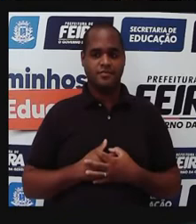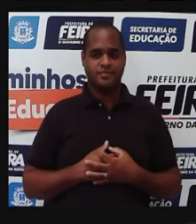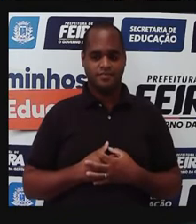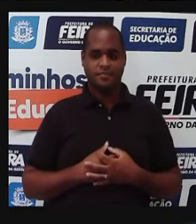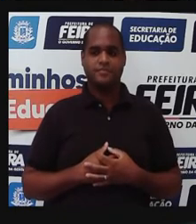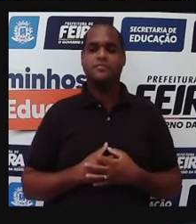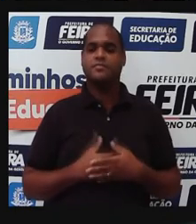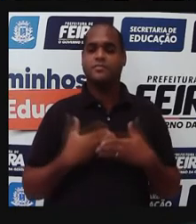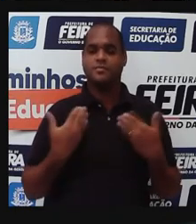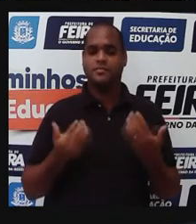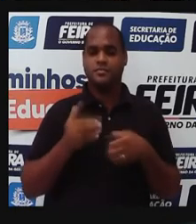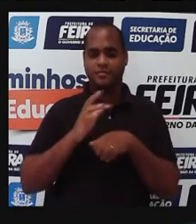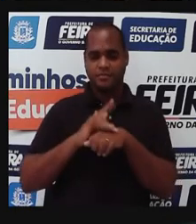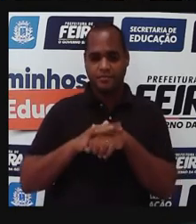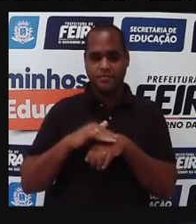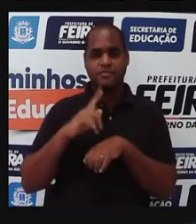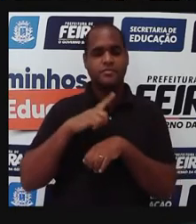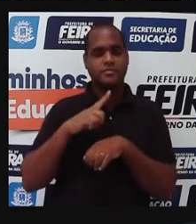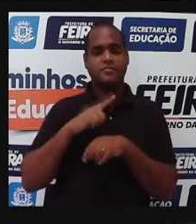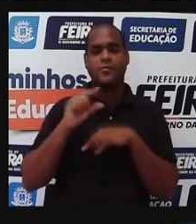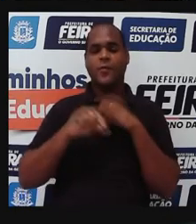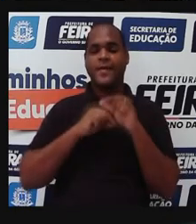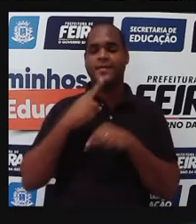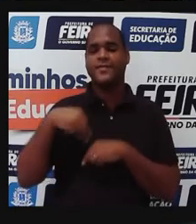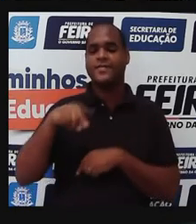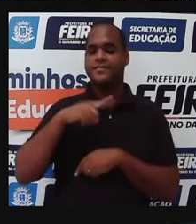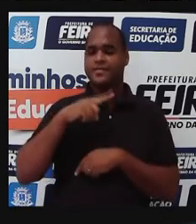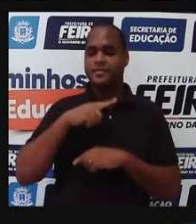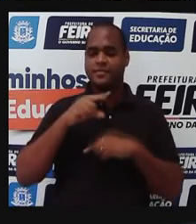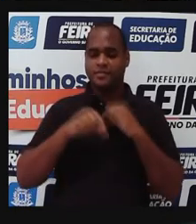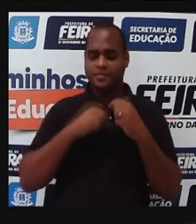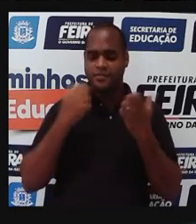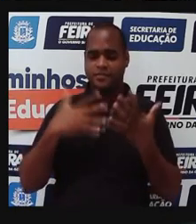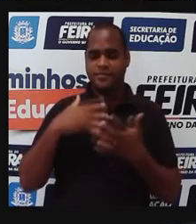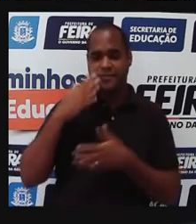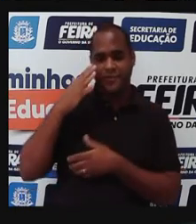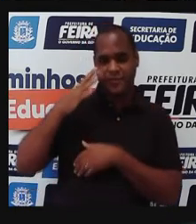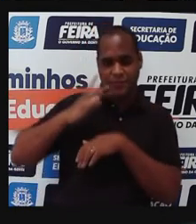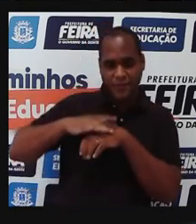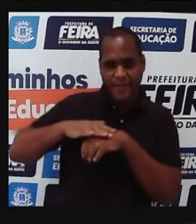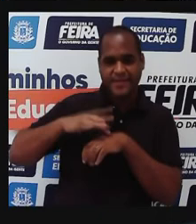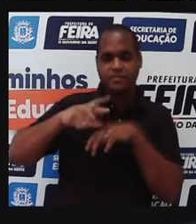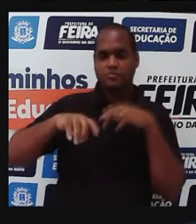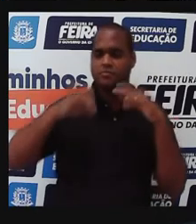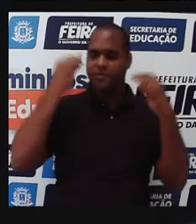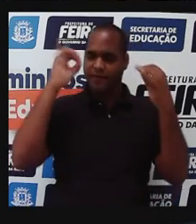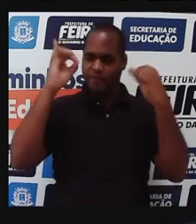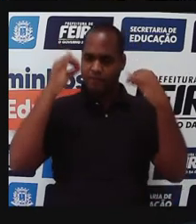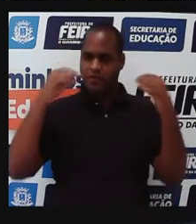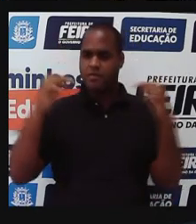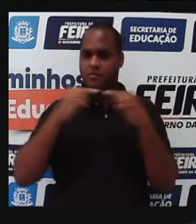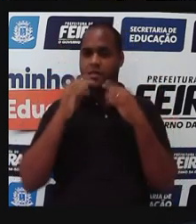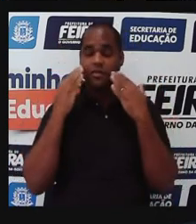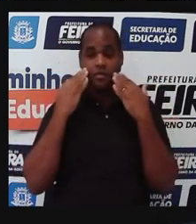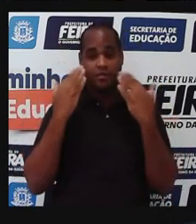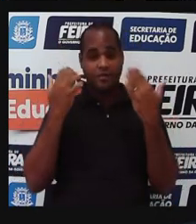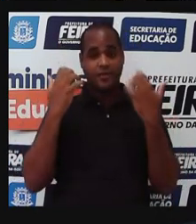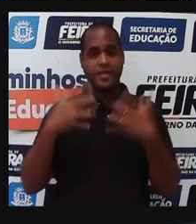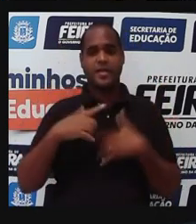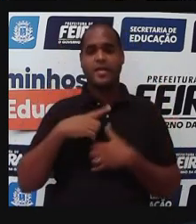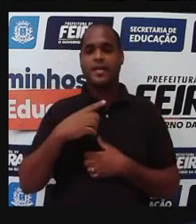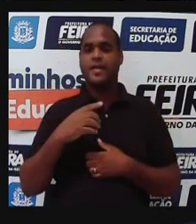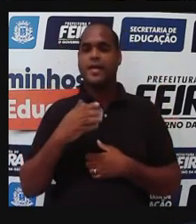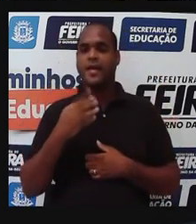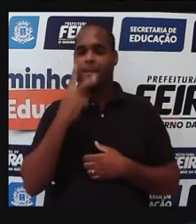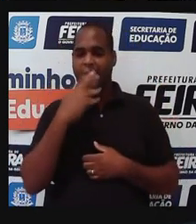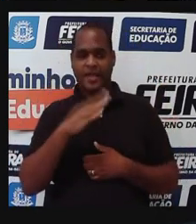Então, as doenças negligenciadas, quando a gente fala em doenças tropicais negligenciadas, né, elas representam um inimigo